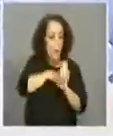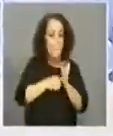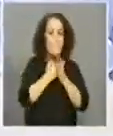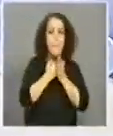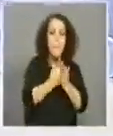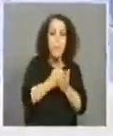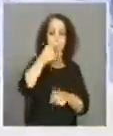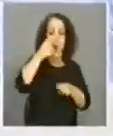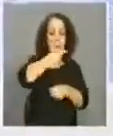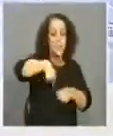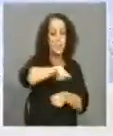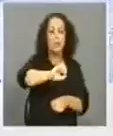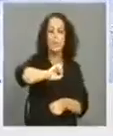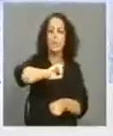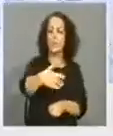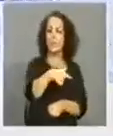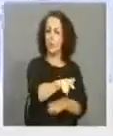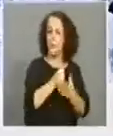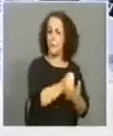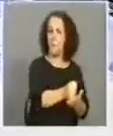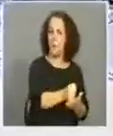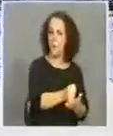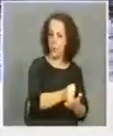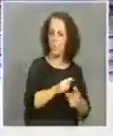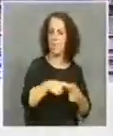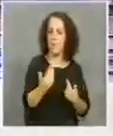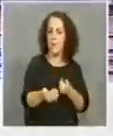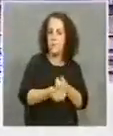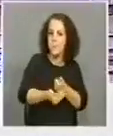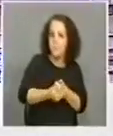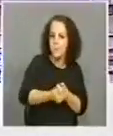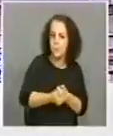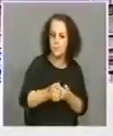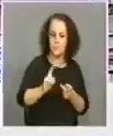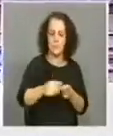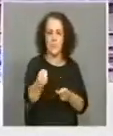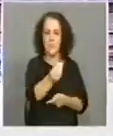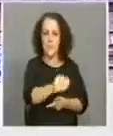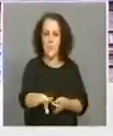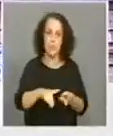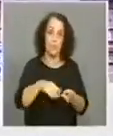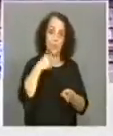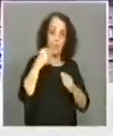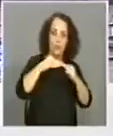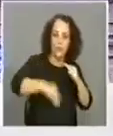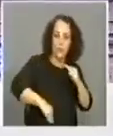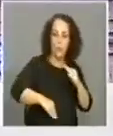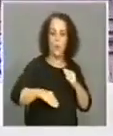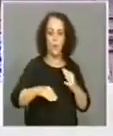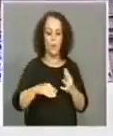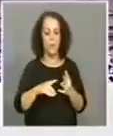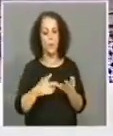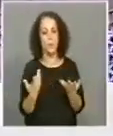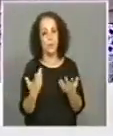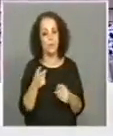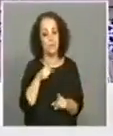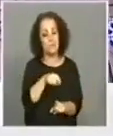mais precisassem de ser apoiados sobretudo os mais idosos, as crianças, os mais jovens e por